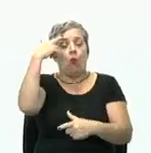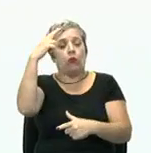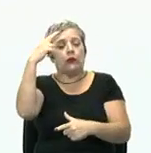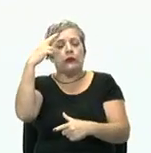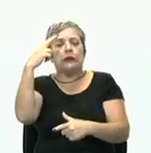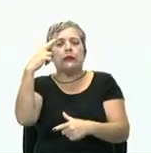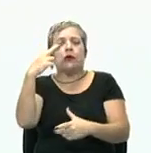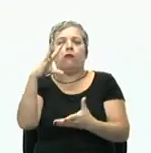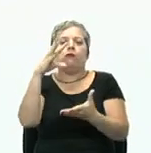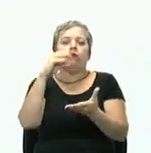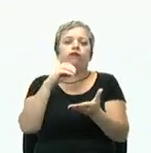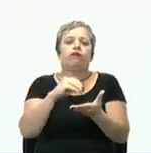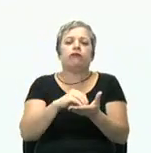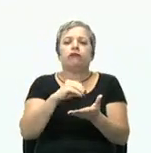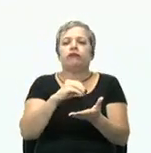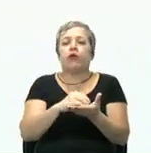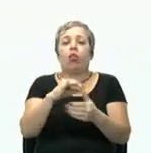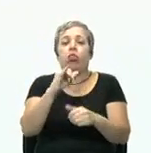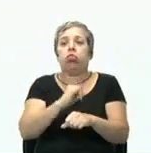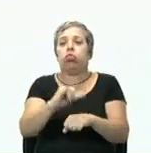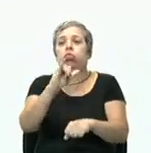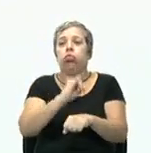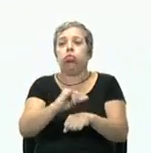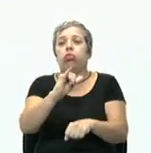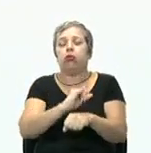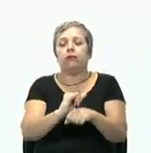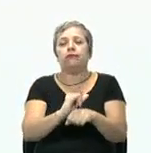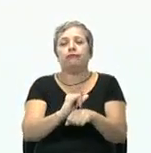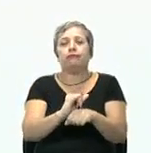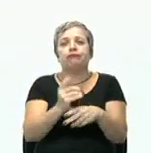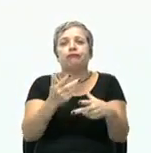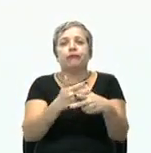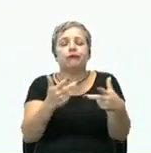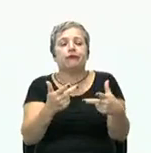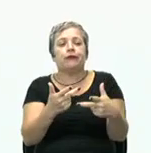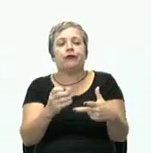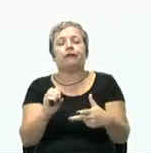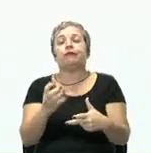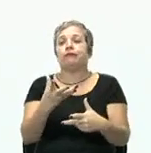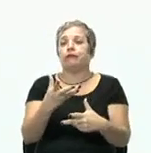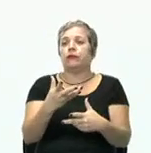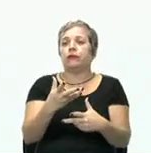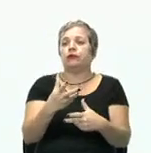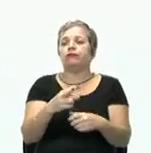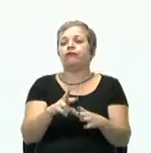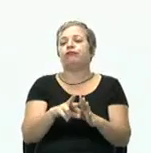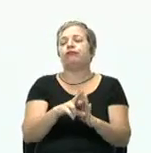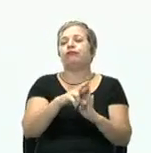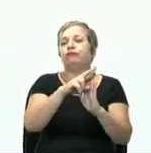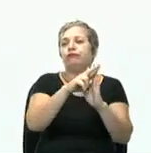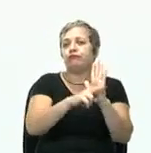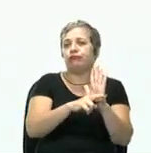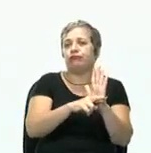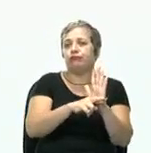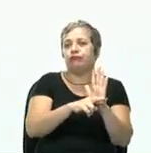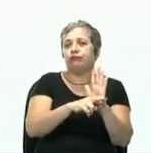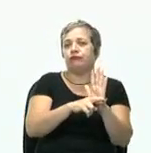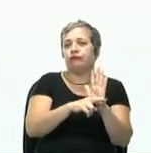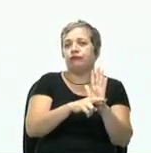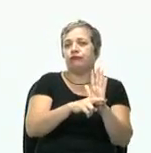tem se ausentado com certa frequência e as situações que fogem ao que está definido nos regulamentos ficam